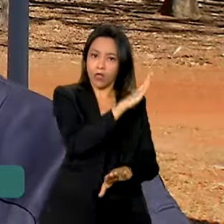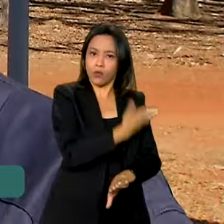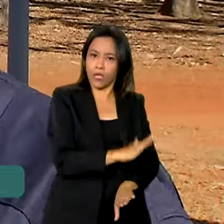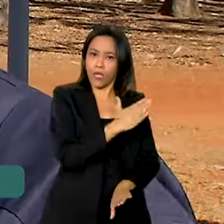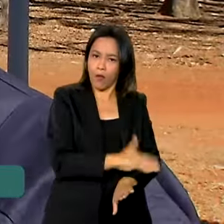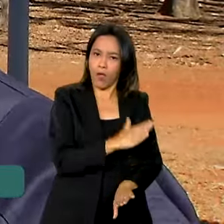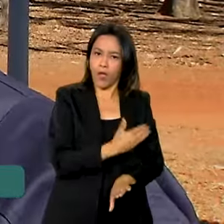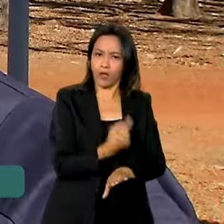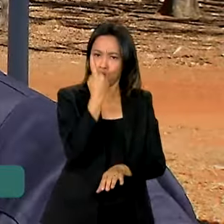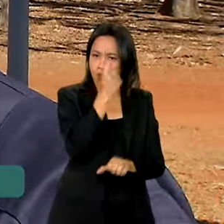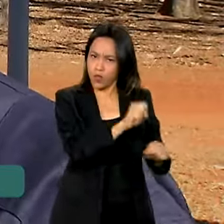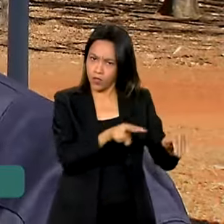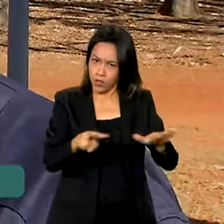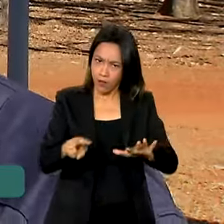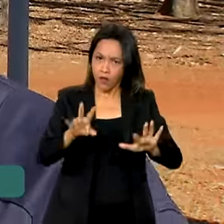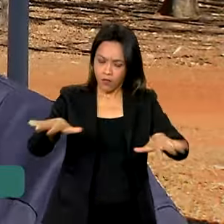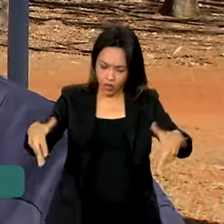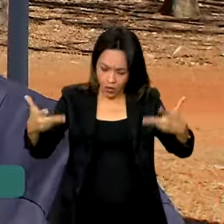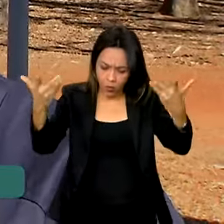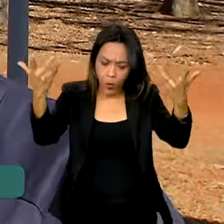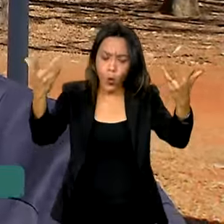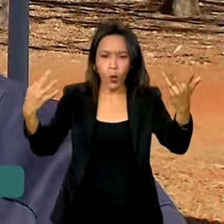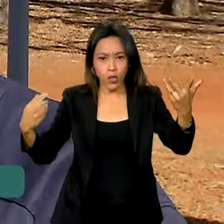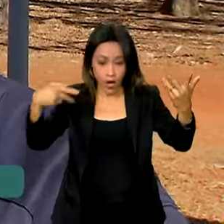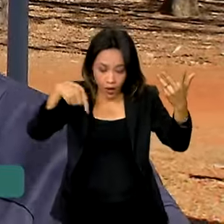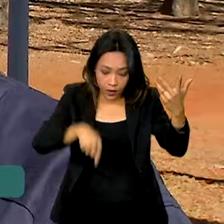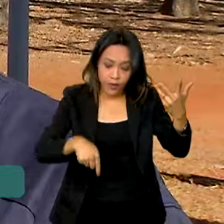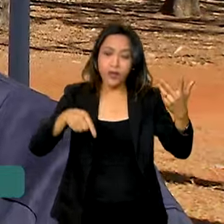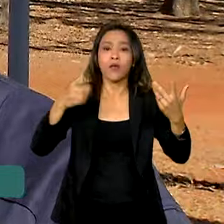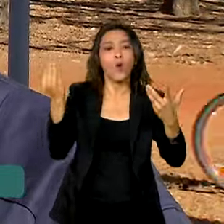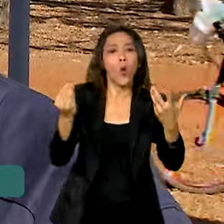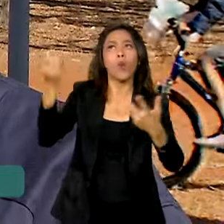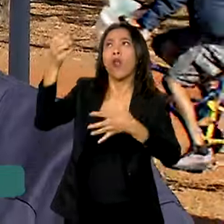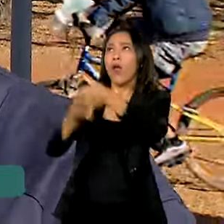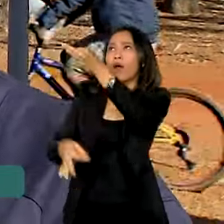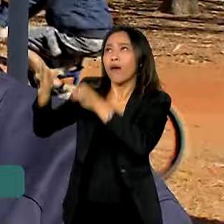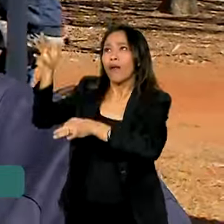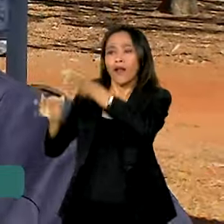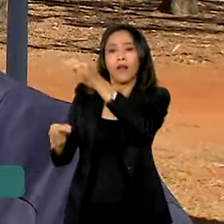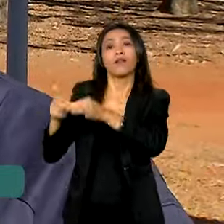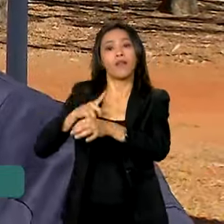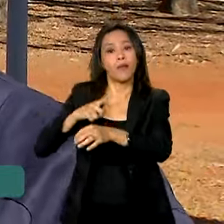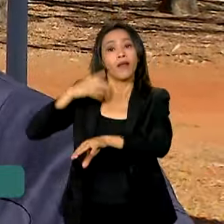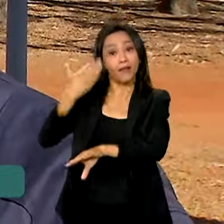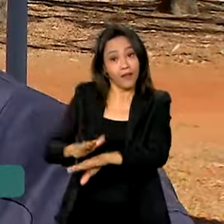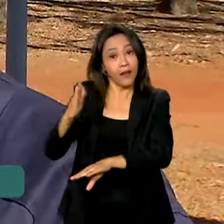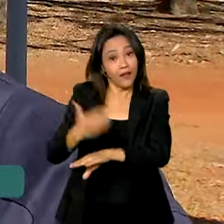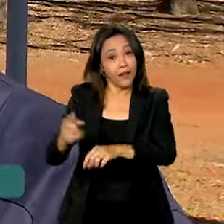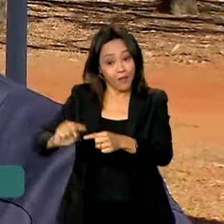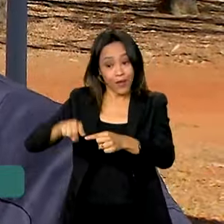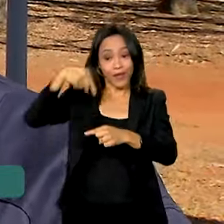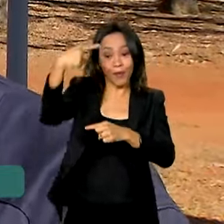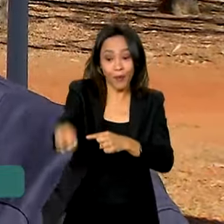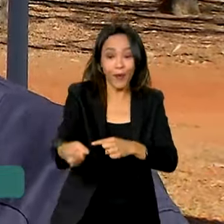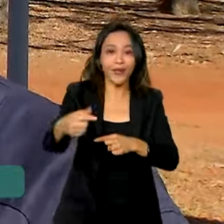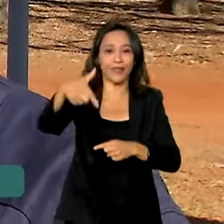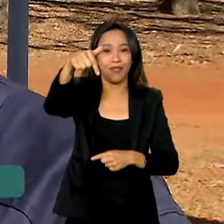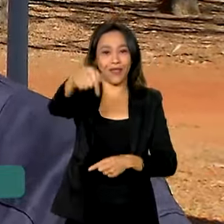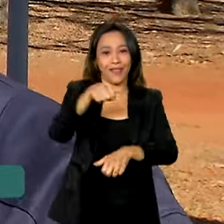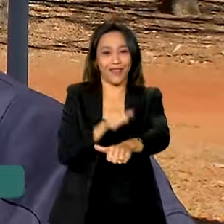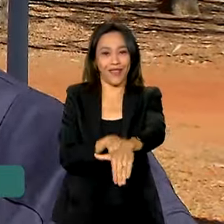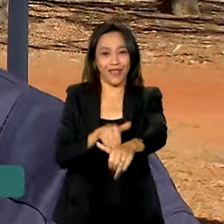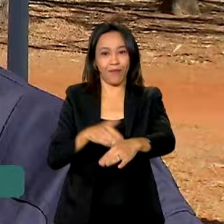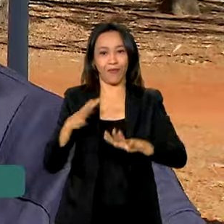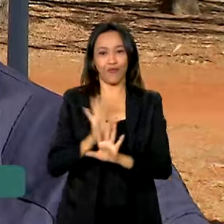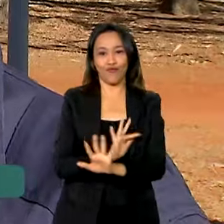semana treinando, tanto para o cerimonial lá em cima, como aqui embaixo, a gente também treina para o 7 de setembro. Então, está todo mundo dedicado à